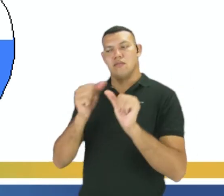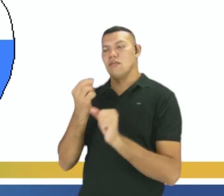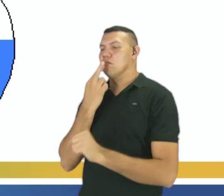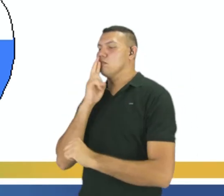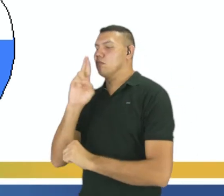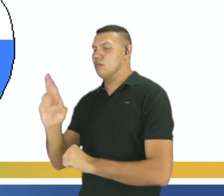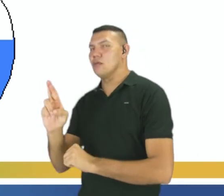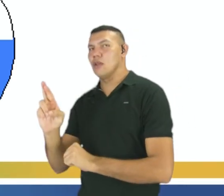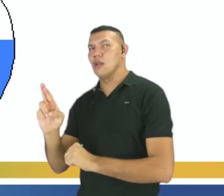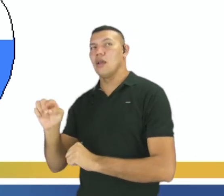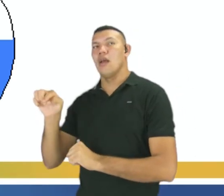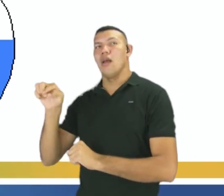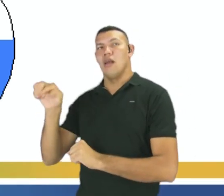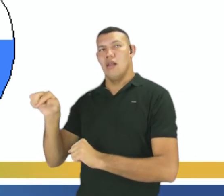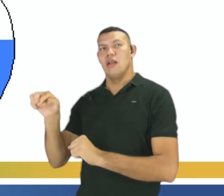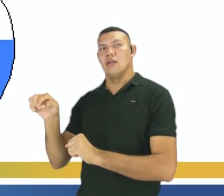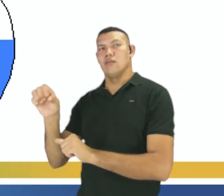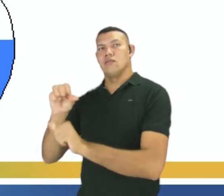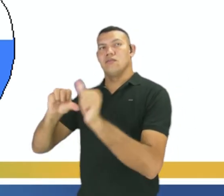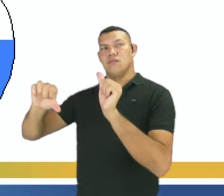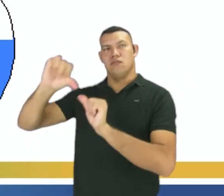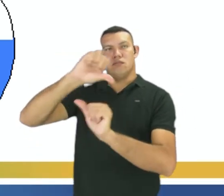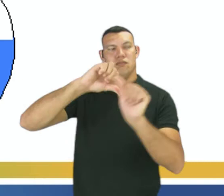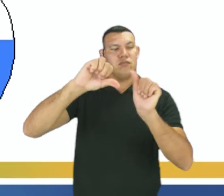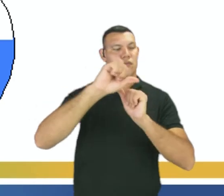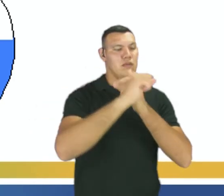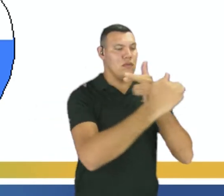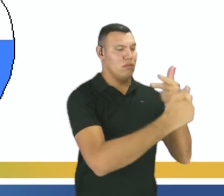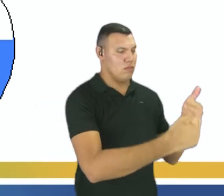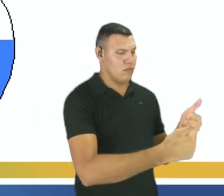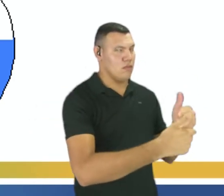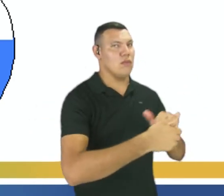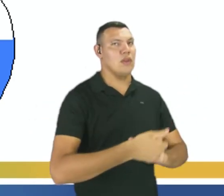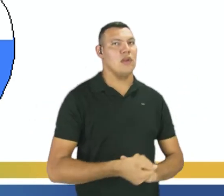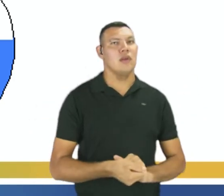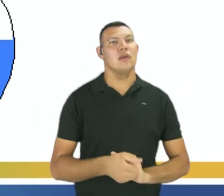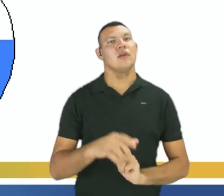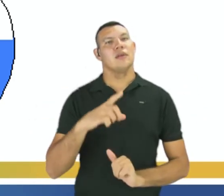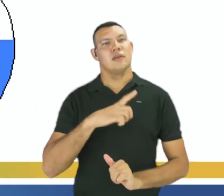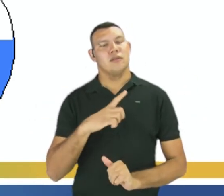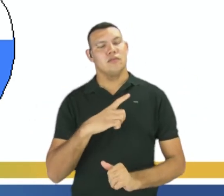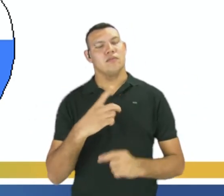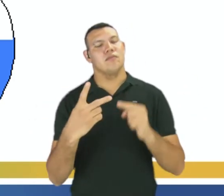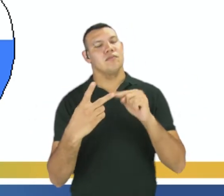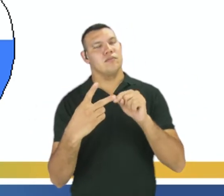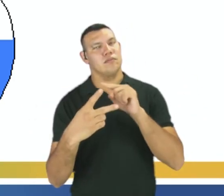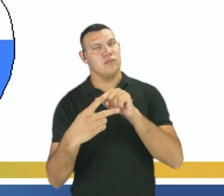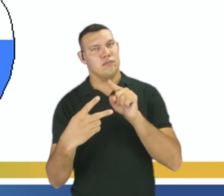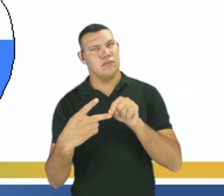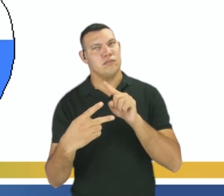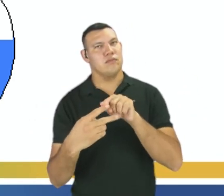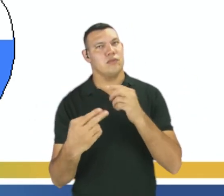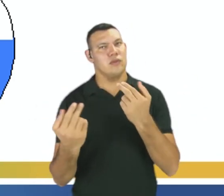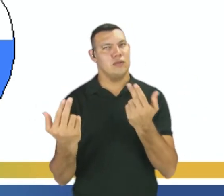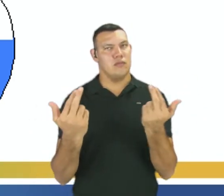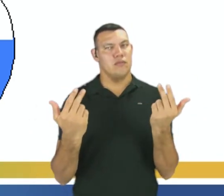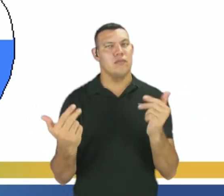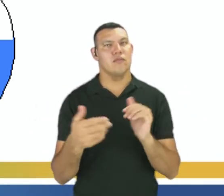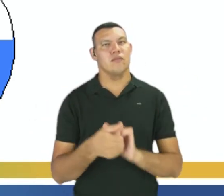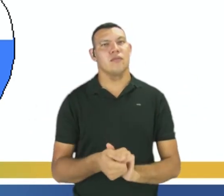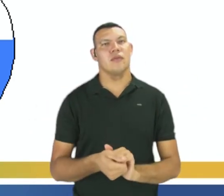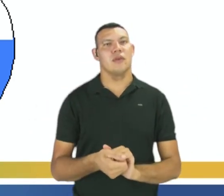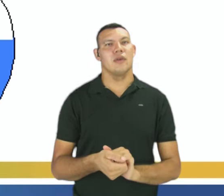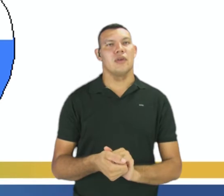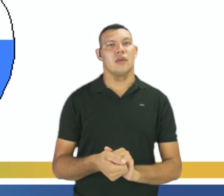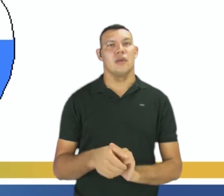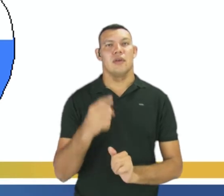formando reagentes. Num processo reversível, há sempre duas reações simultâneas, que é o que a gente está observando aqui,